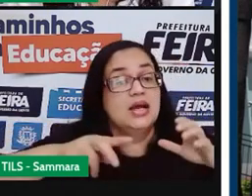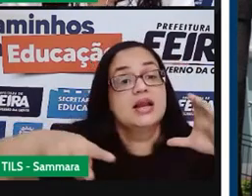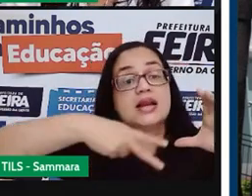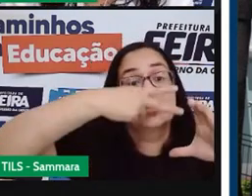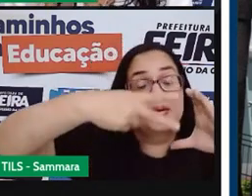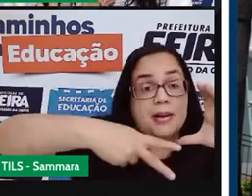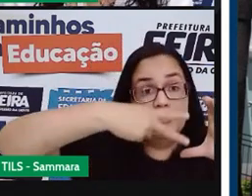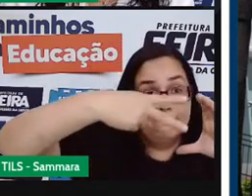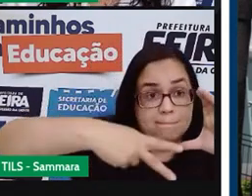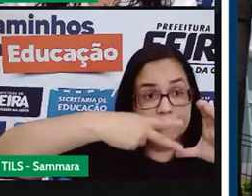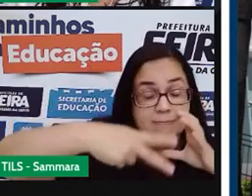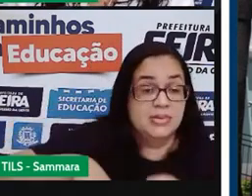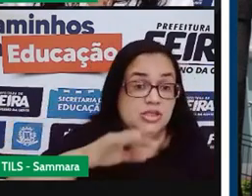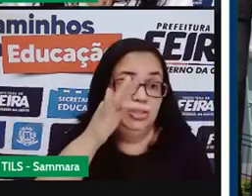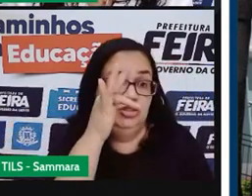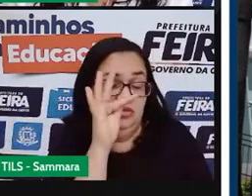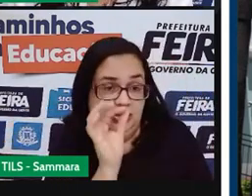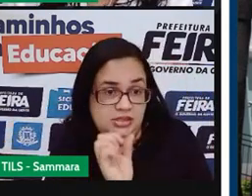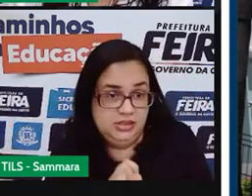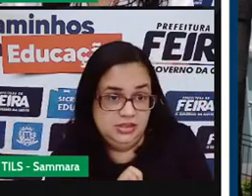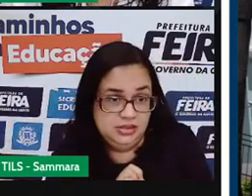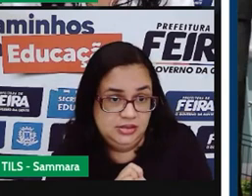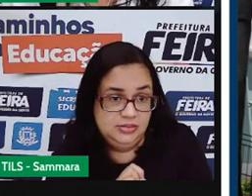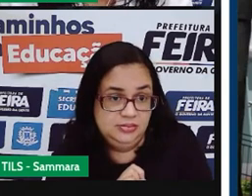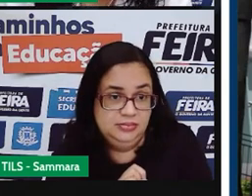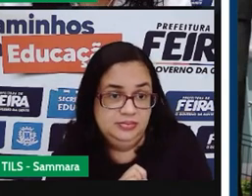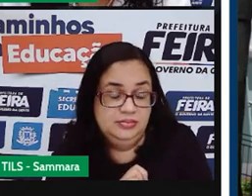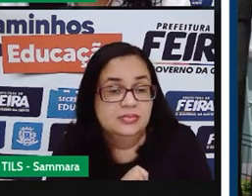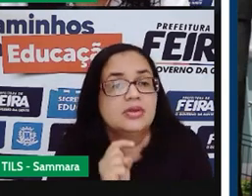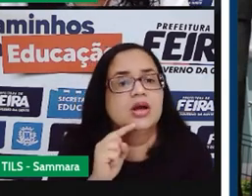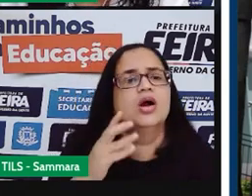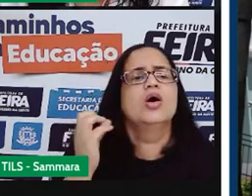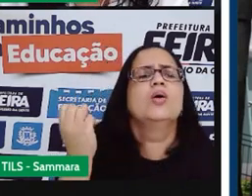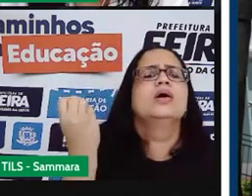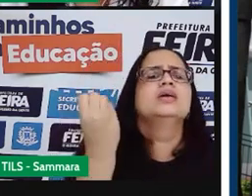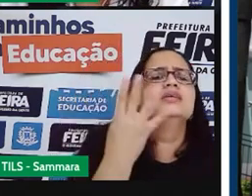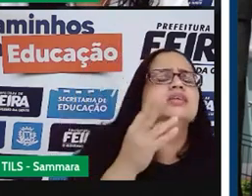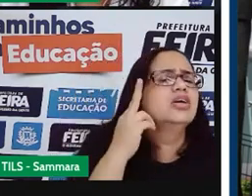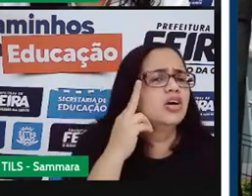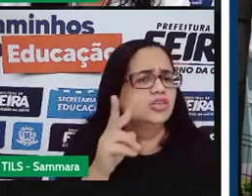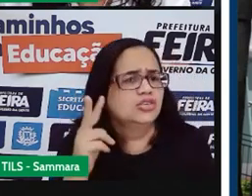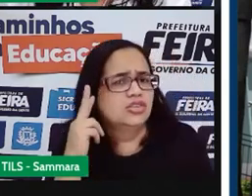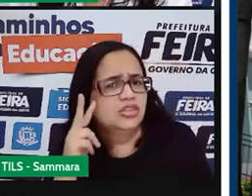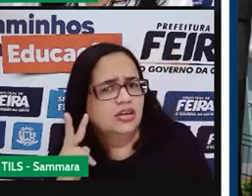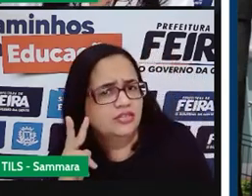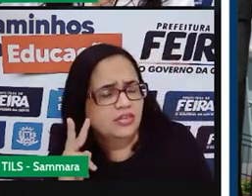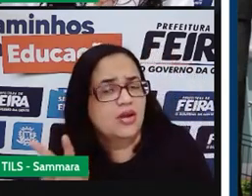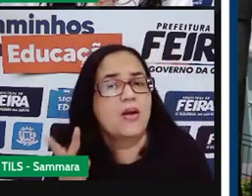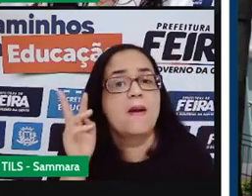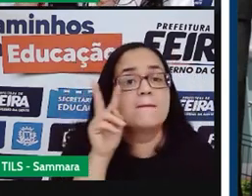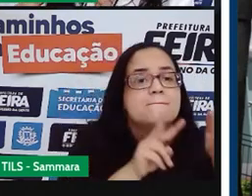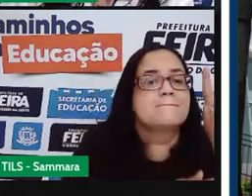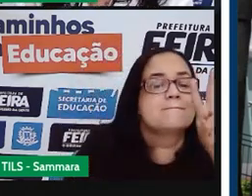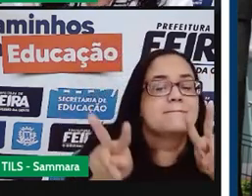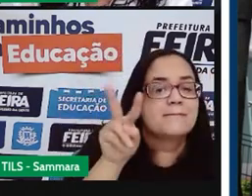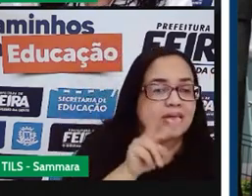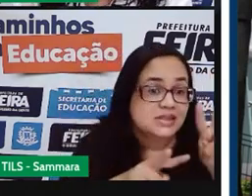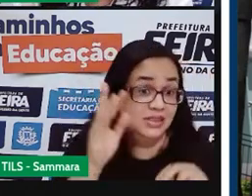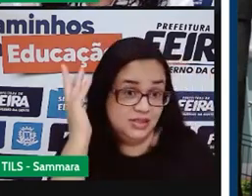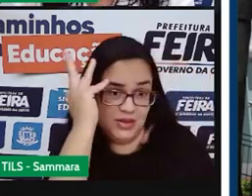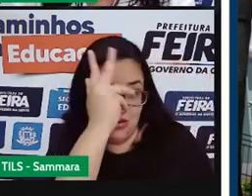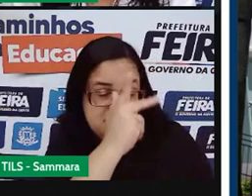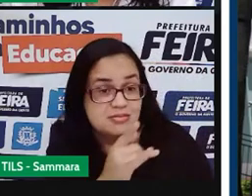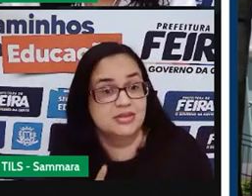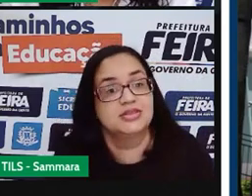Municipal de Feira de Santana. Quantos anos você não já passou na porta e observou a beleza desse